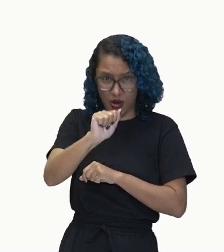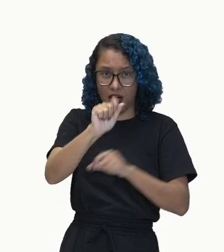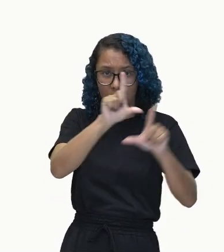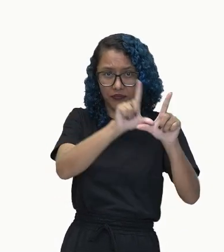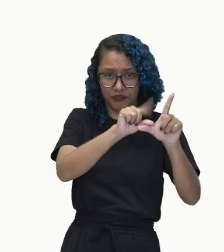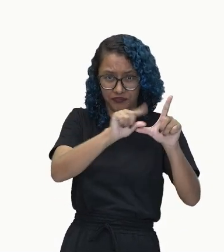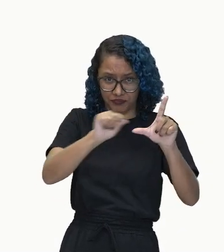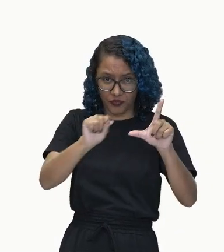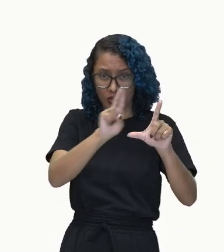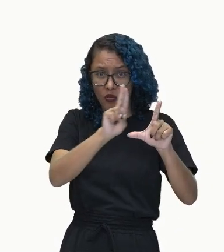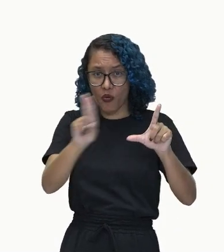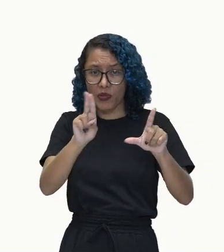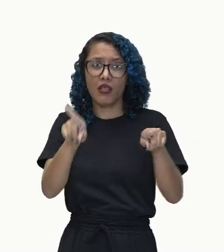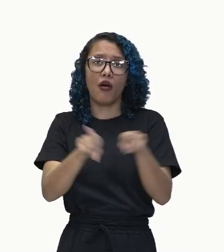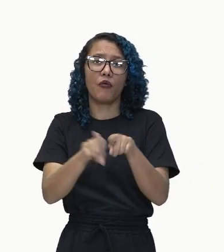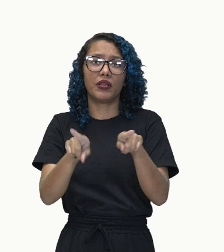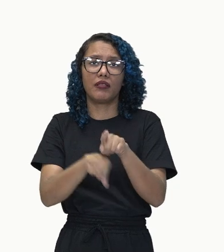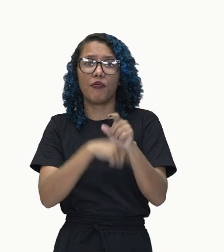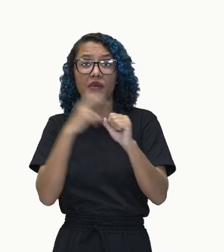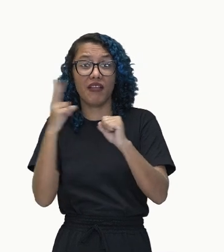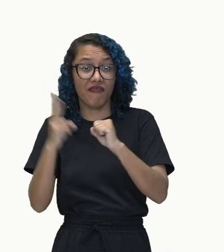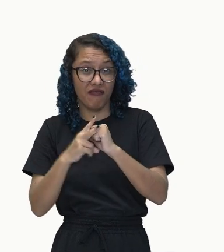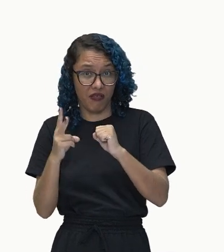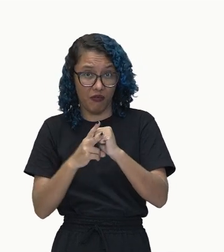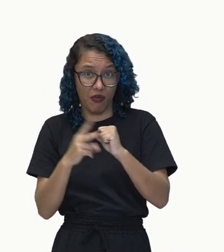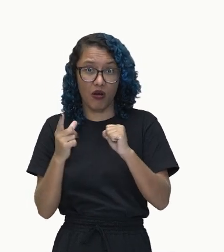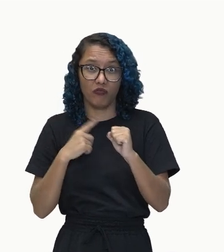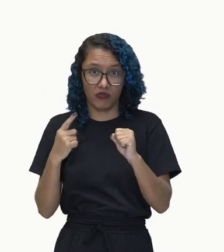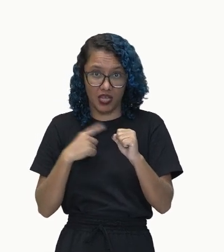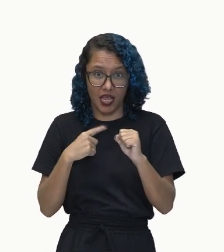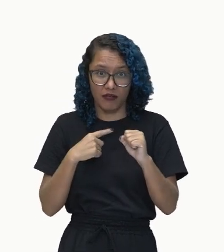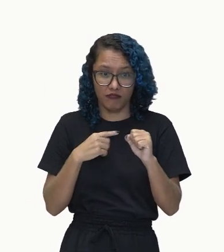Sintagma verbal, sintagma nominal.